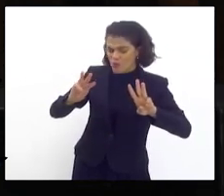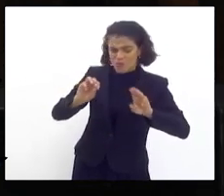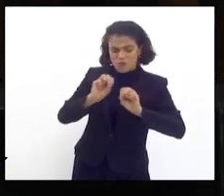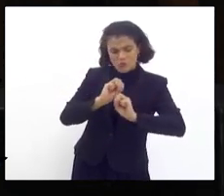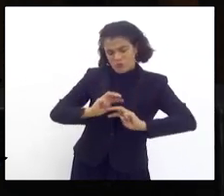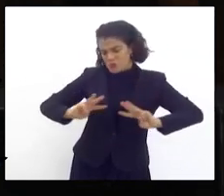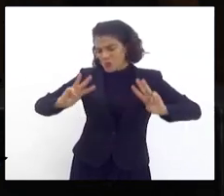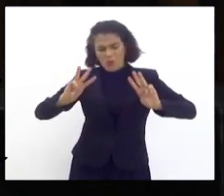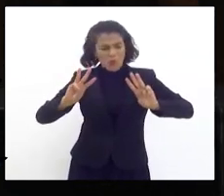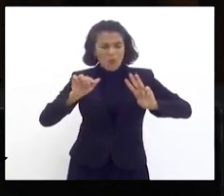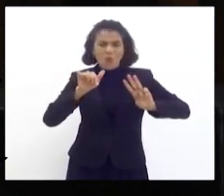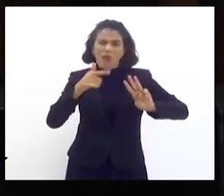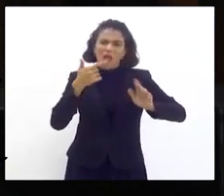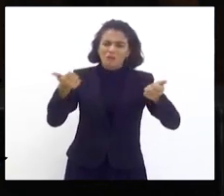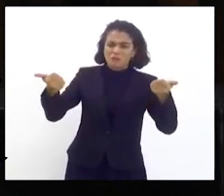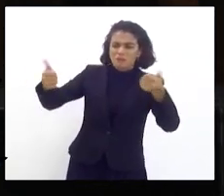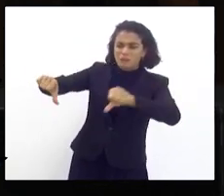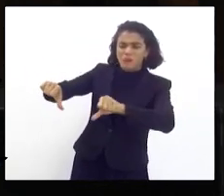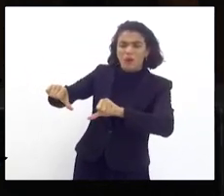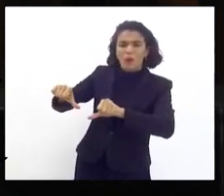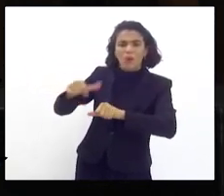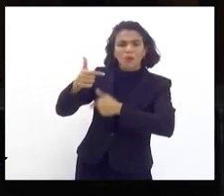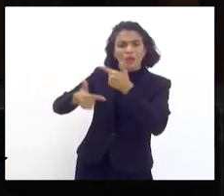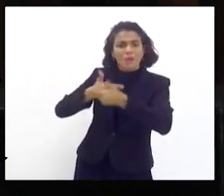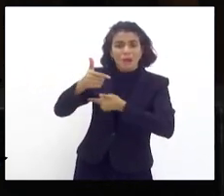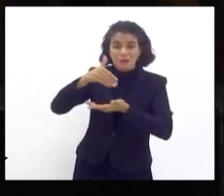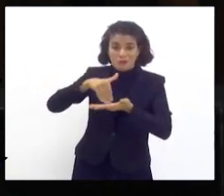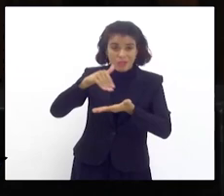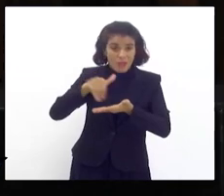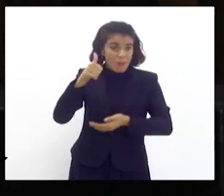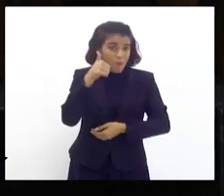ele desqualifica o trabalho de uma secretária, mulher,